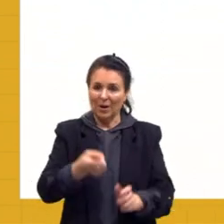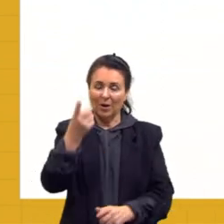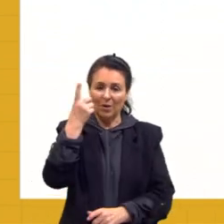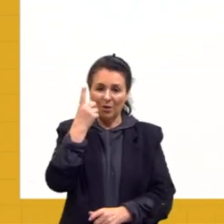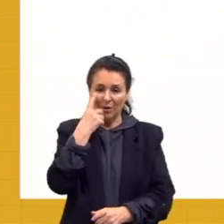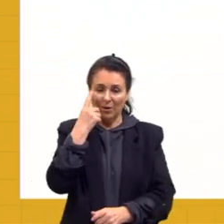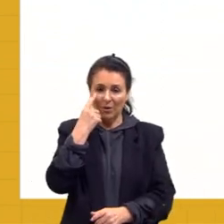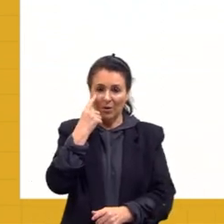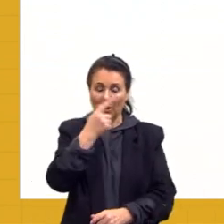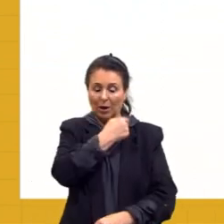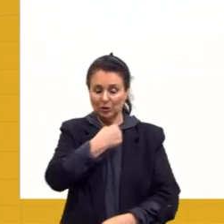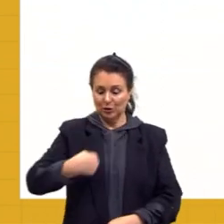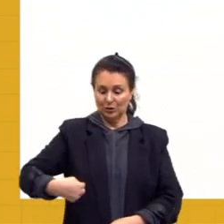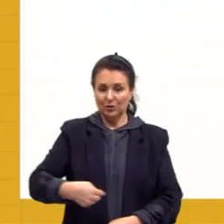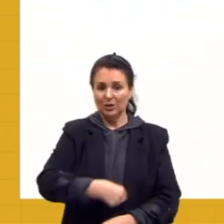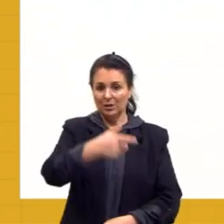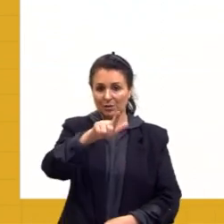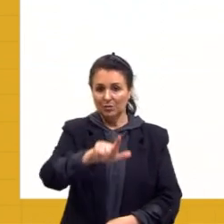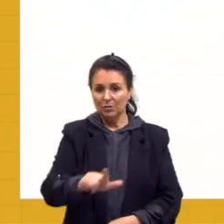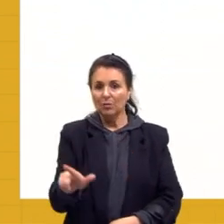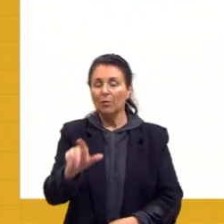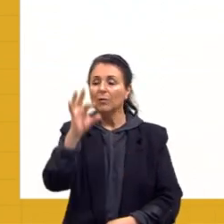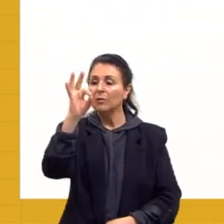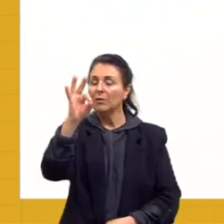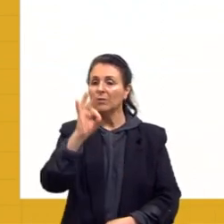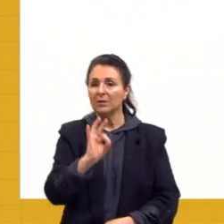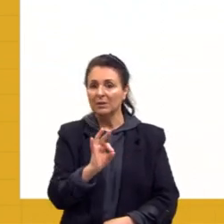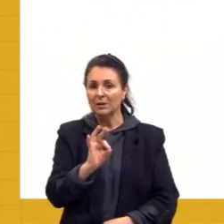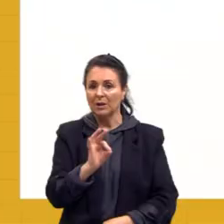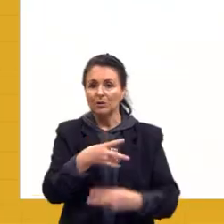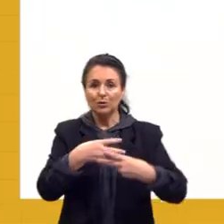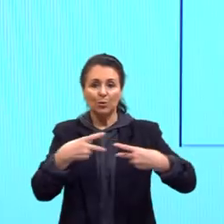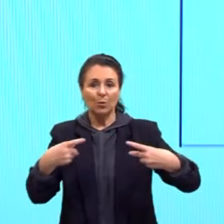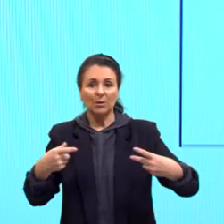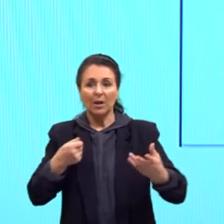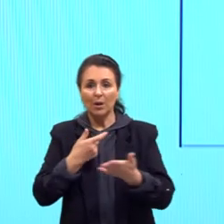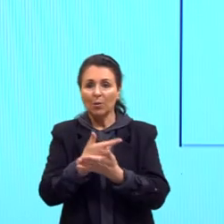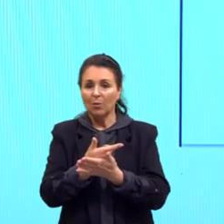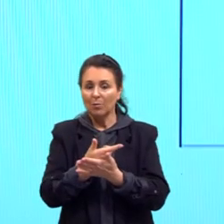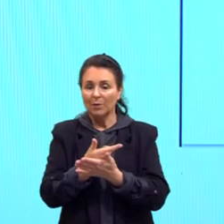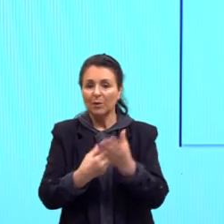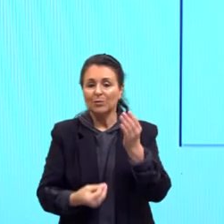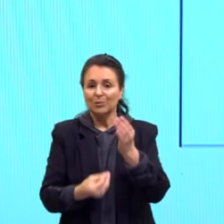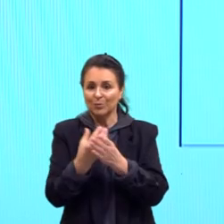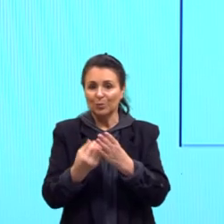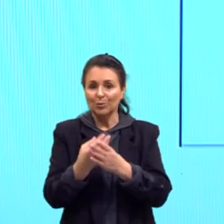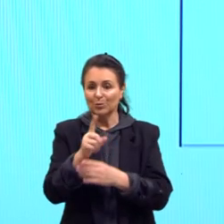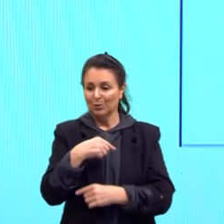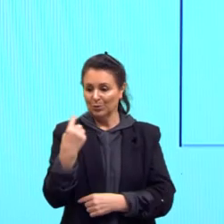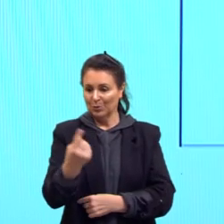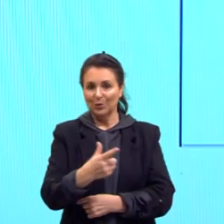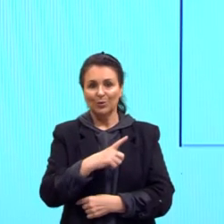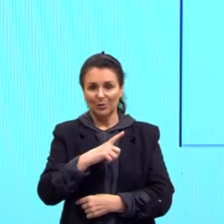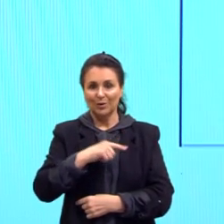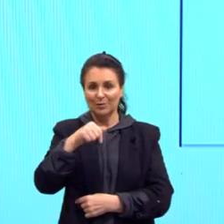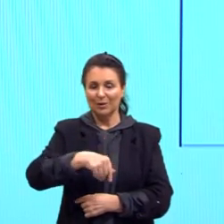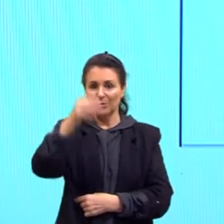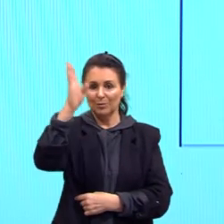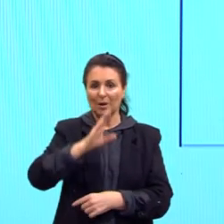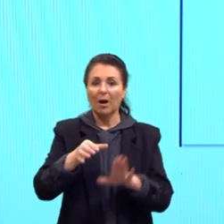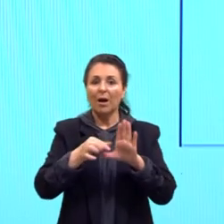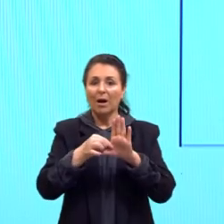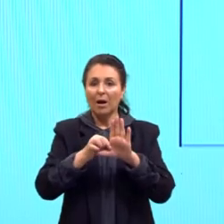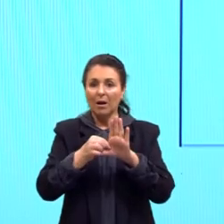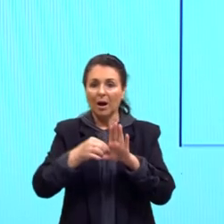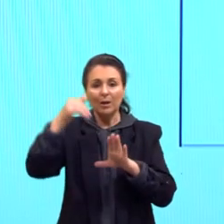a questão da China, né, a porcentagem que ela compra dos produtos que nós temos, né. Se a gente pegar a carne bovina, quase